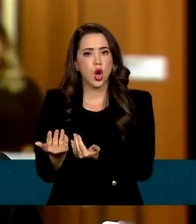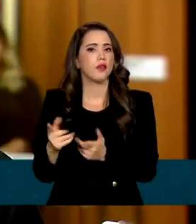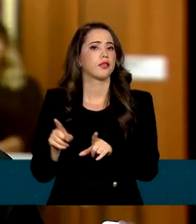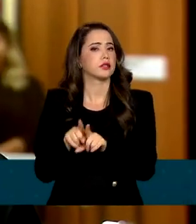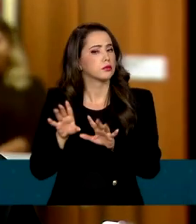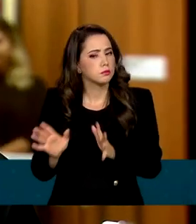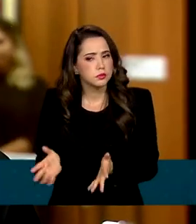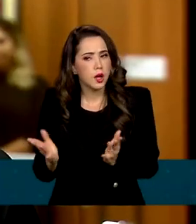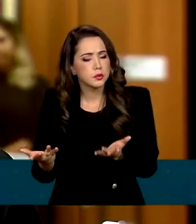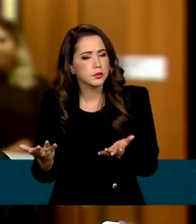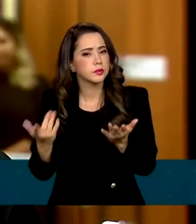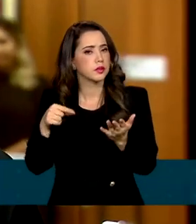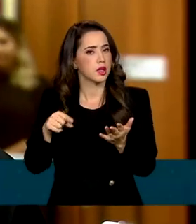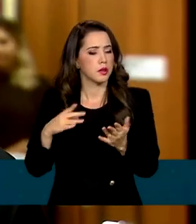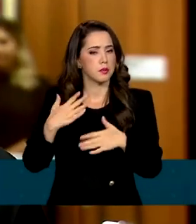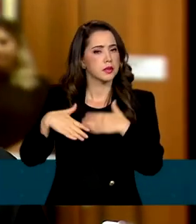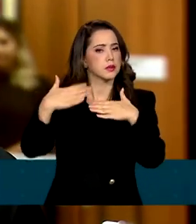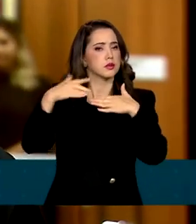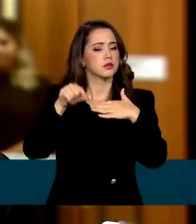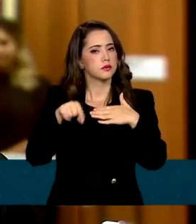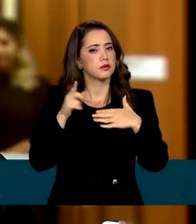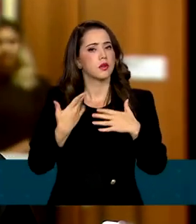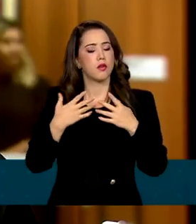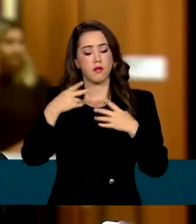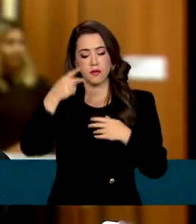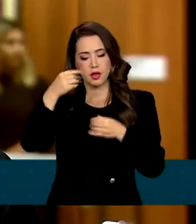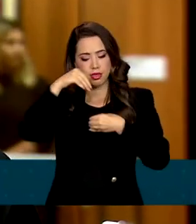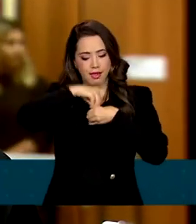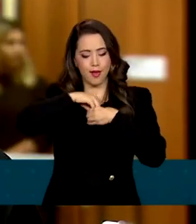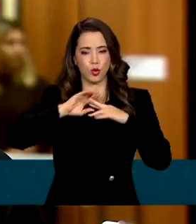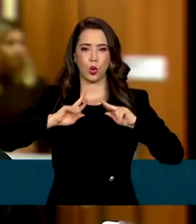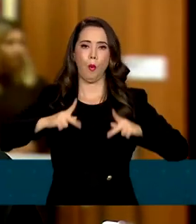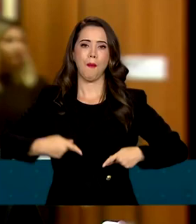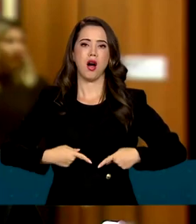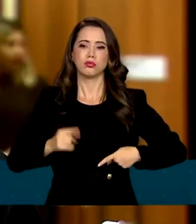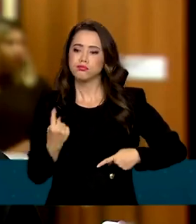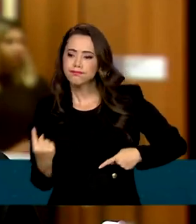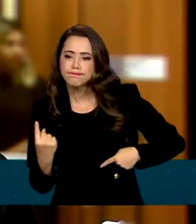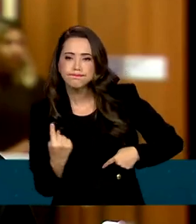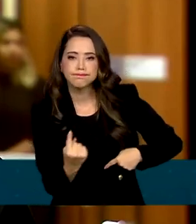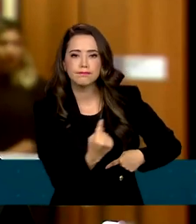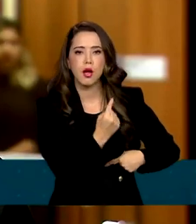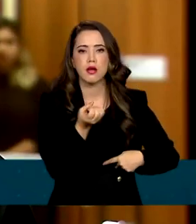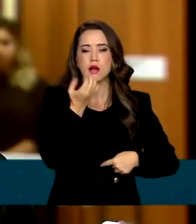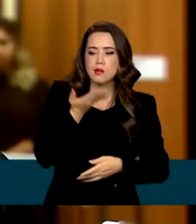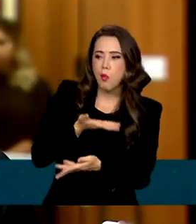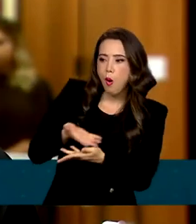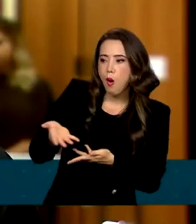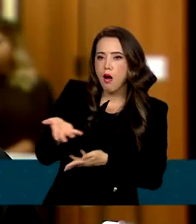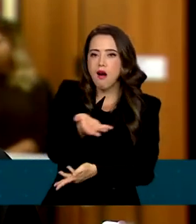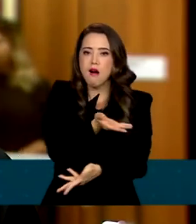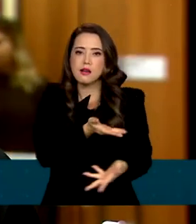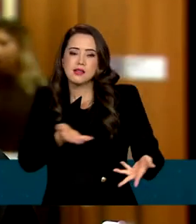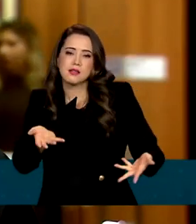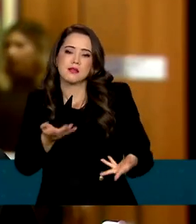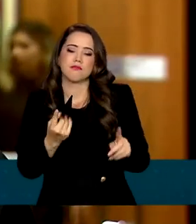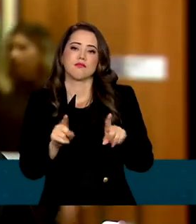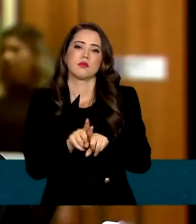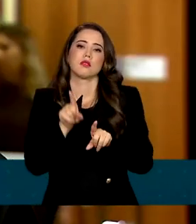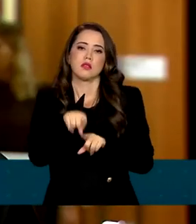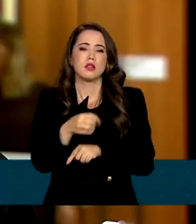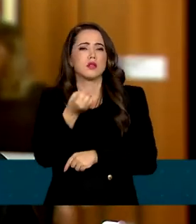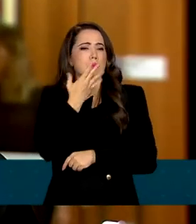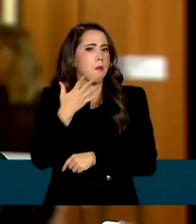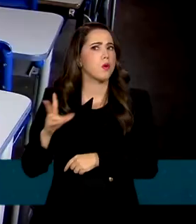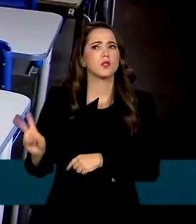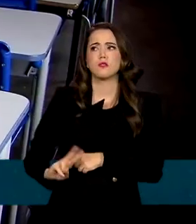que desenvolvam o humano da juventude, as boas convivências e os